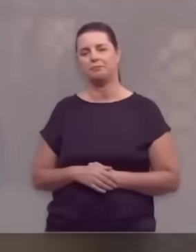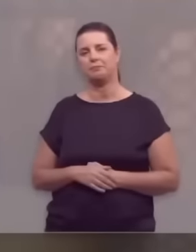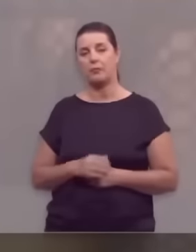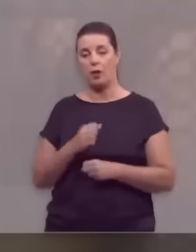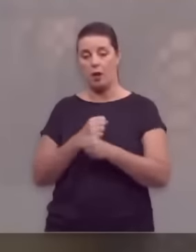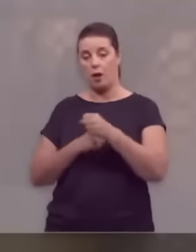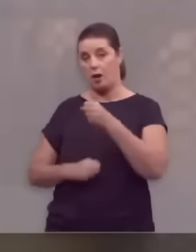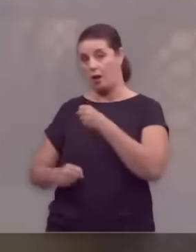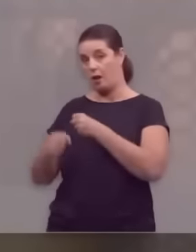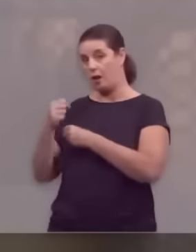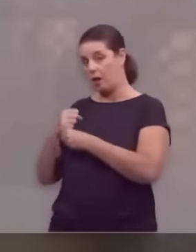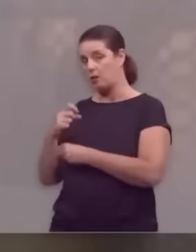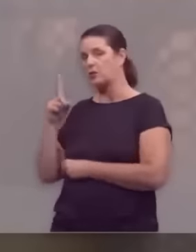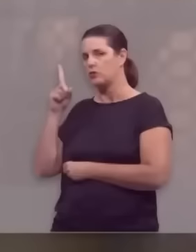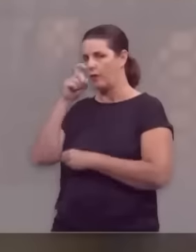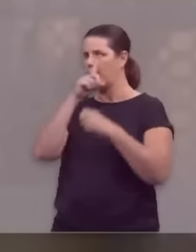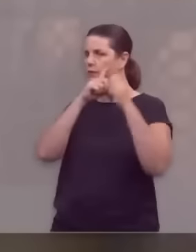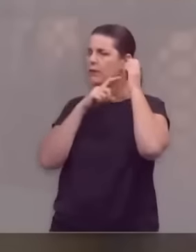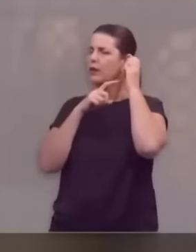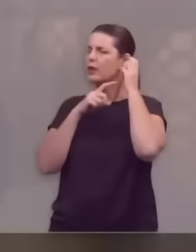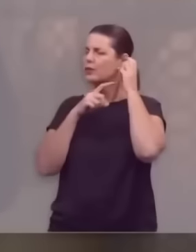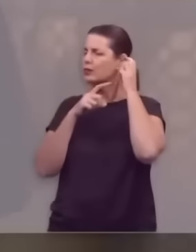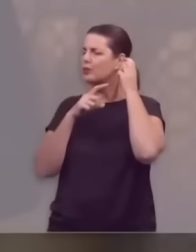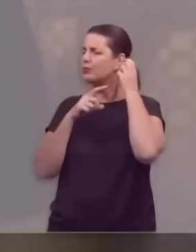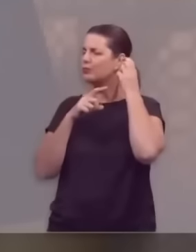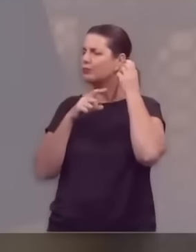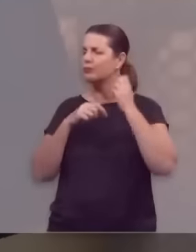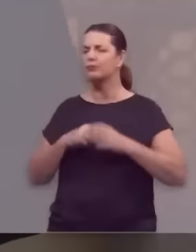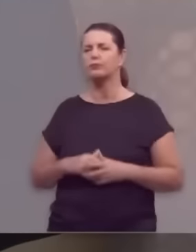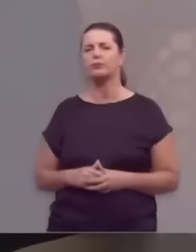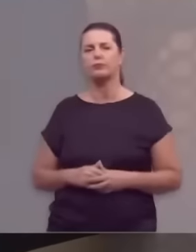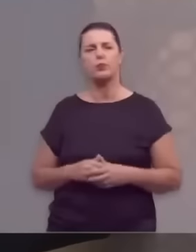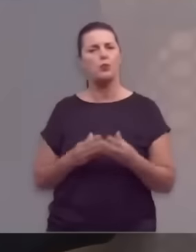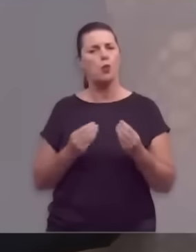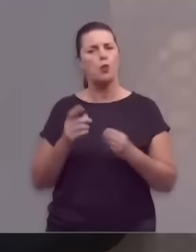O ano passado foi um ano difícil. Muito difícil.